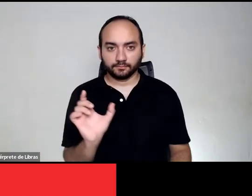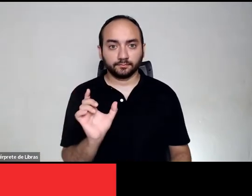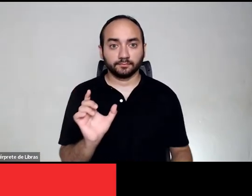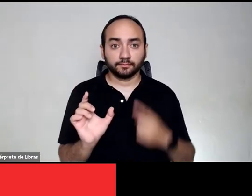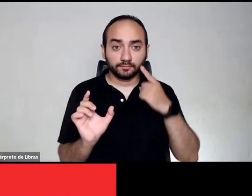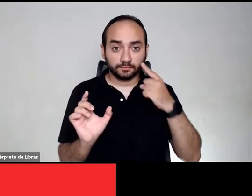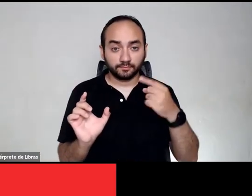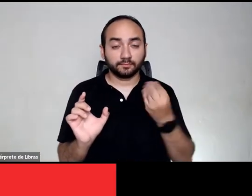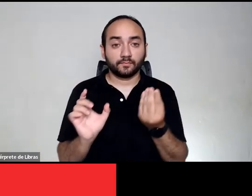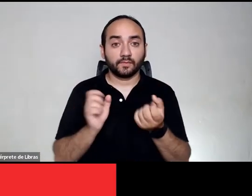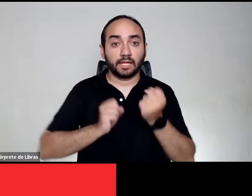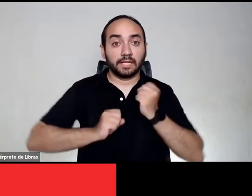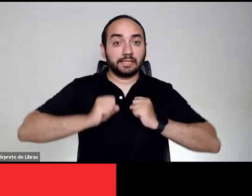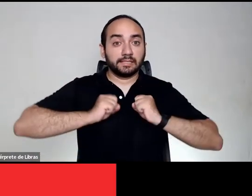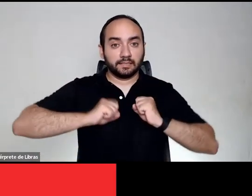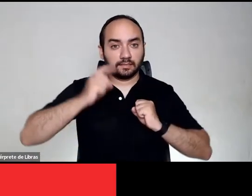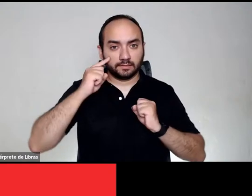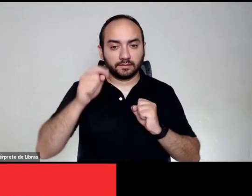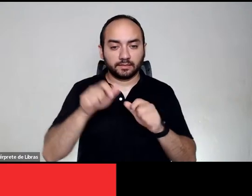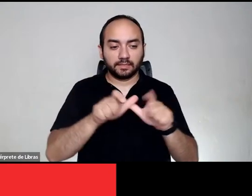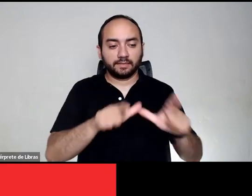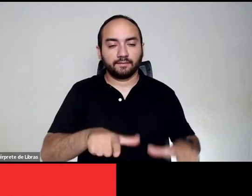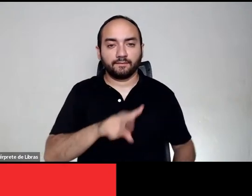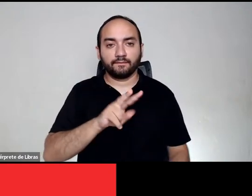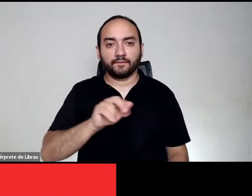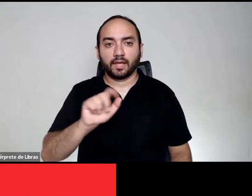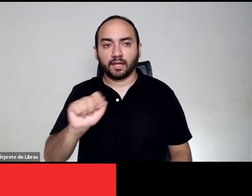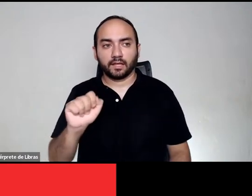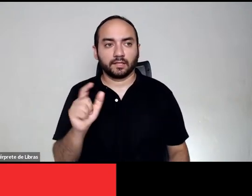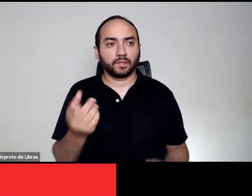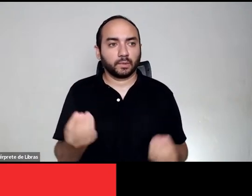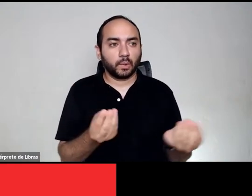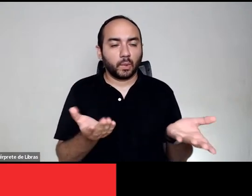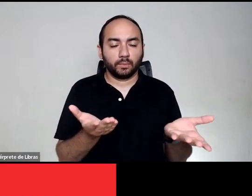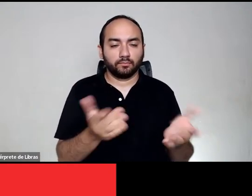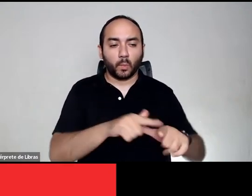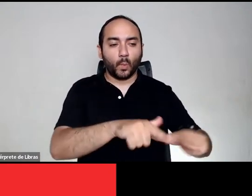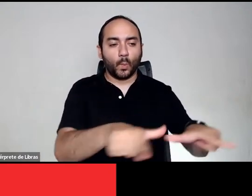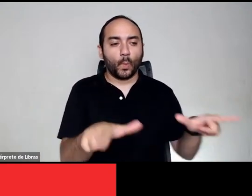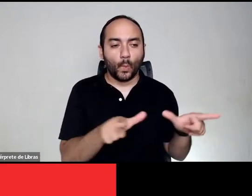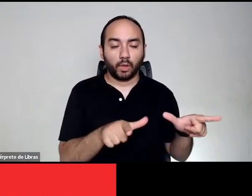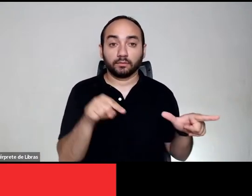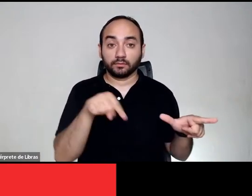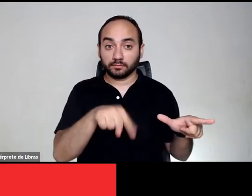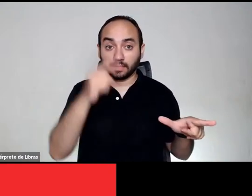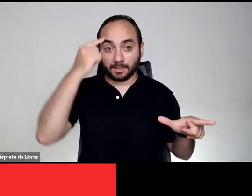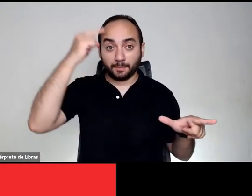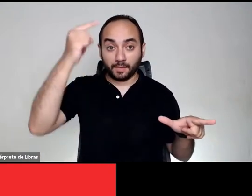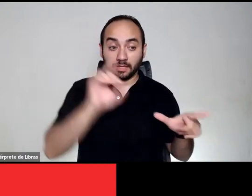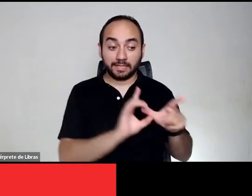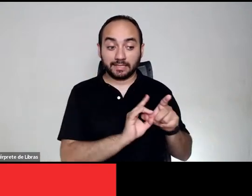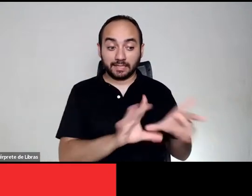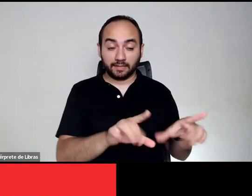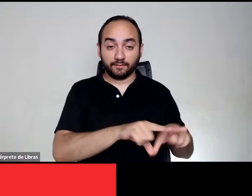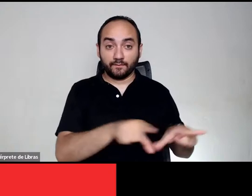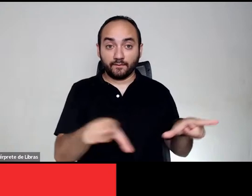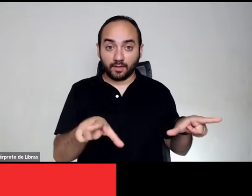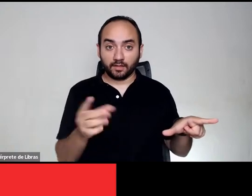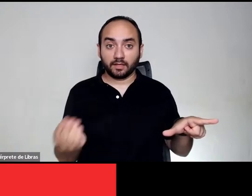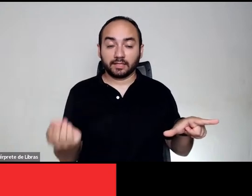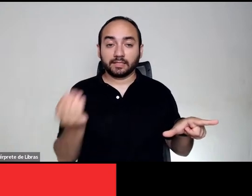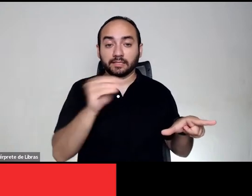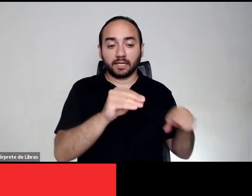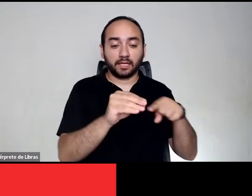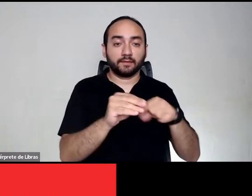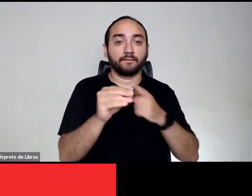vacância, lugar vago, desocupação. É preciso substituir essa ideia do livre que compraz relacionado